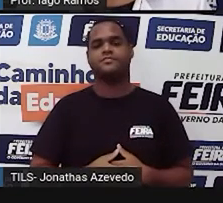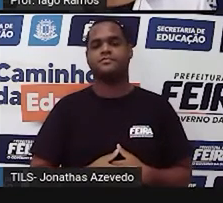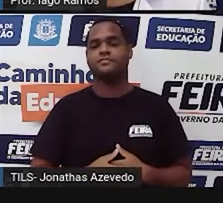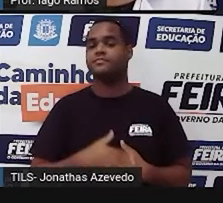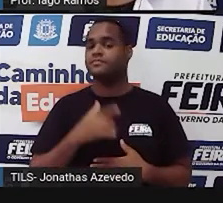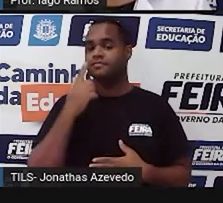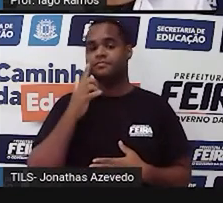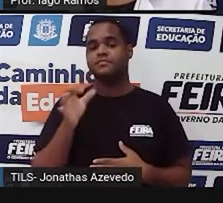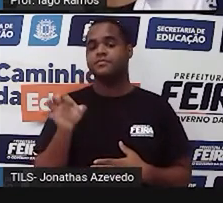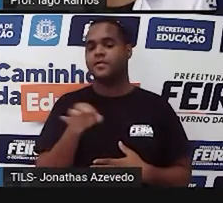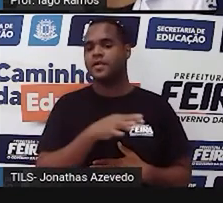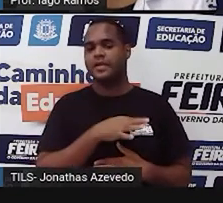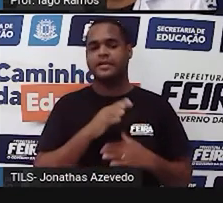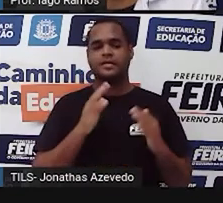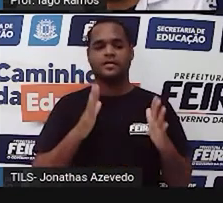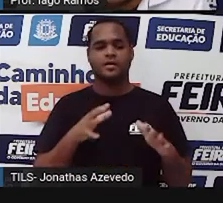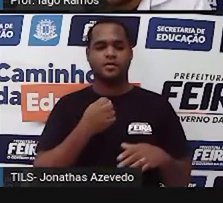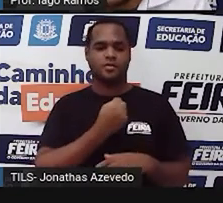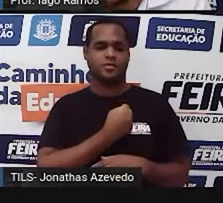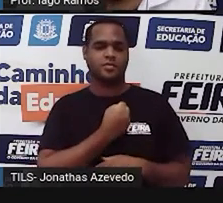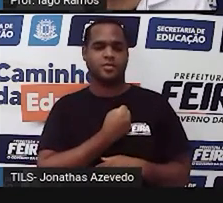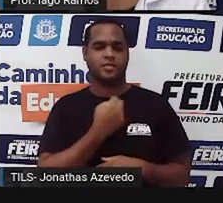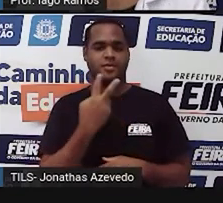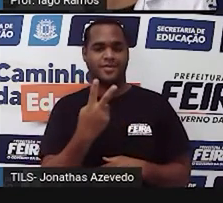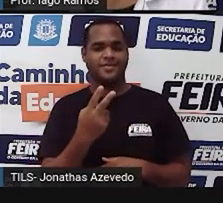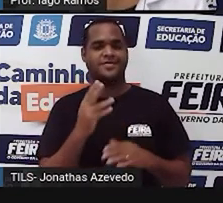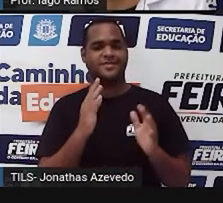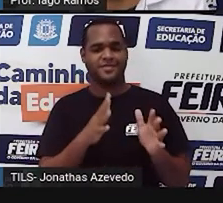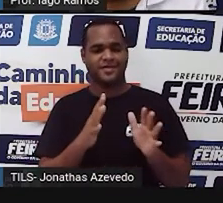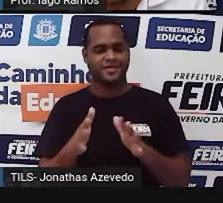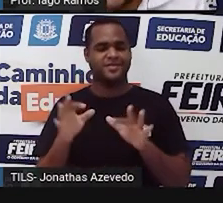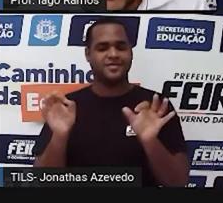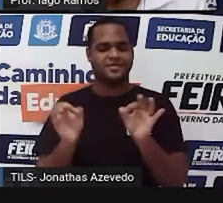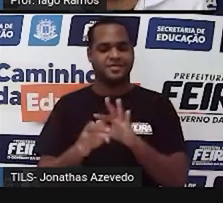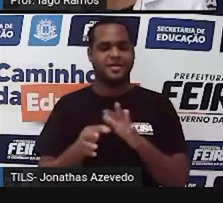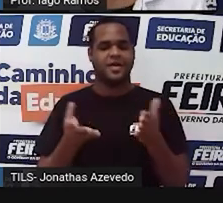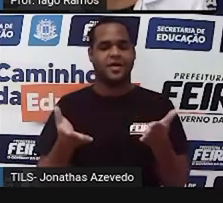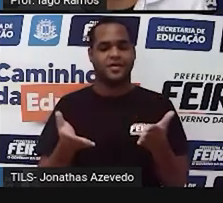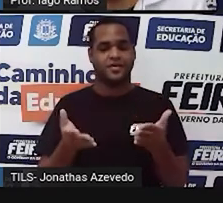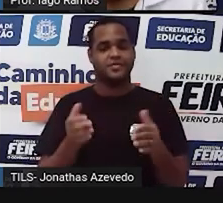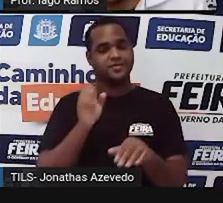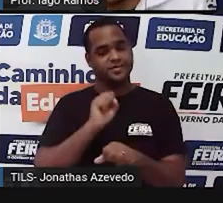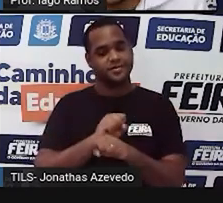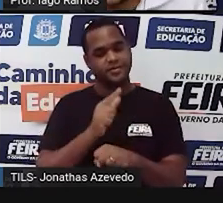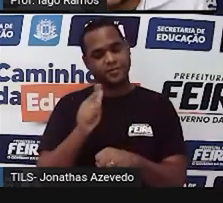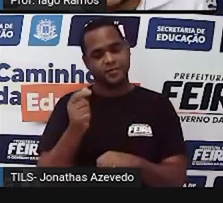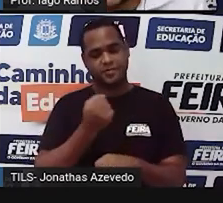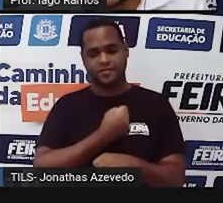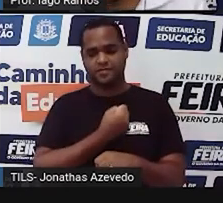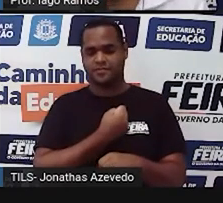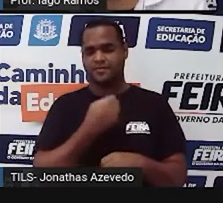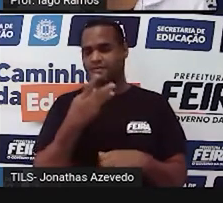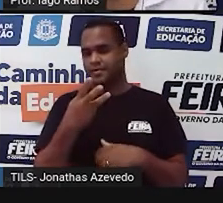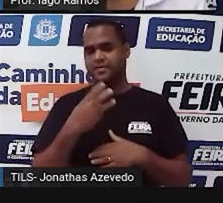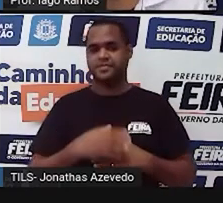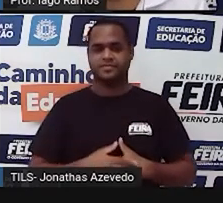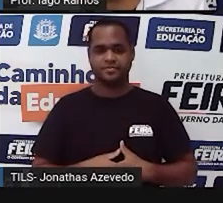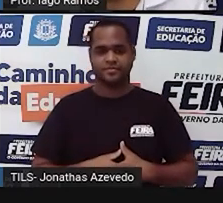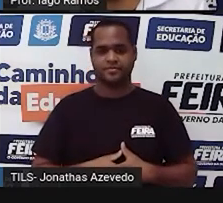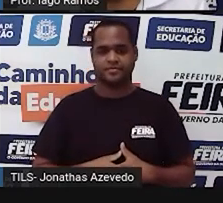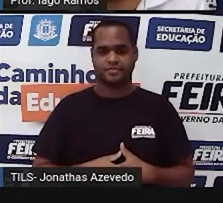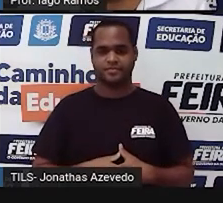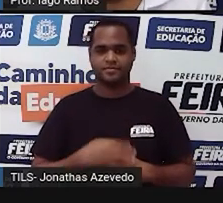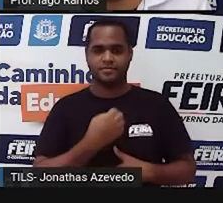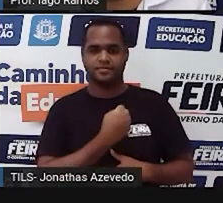Prontinho. Concluímos a etapa 2. A gente vai agora para a etapa 3. Olha só, clicando aqui no